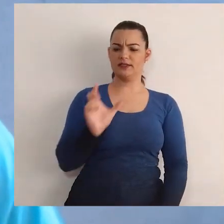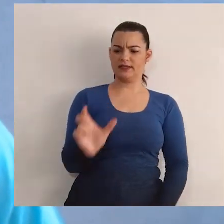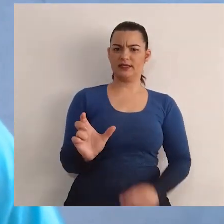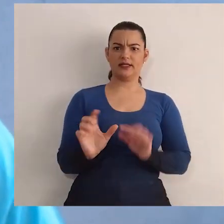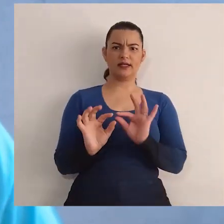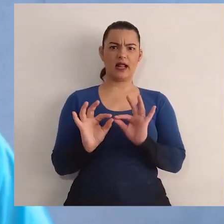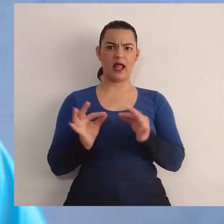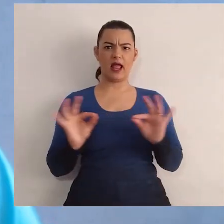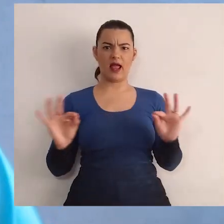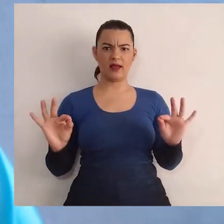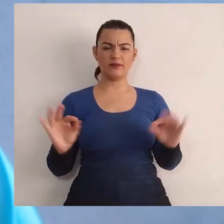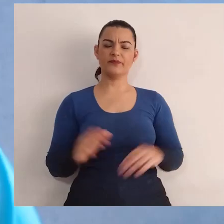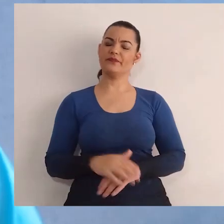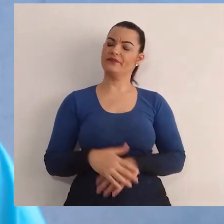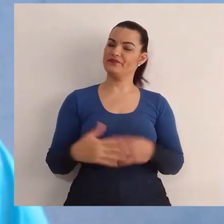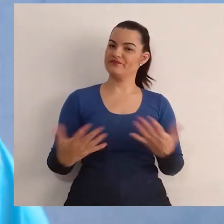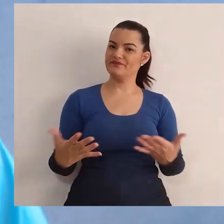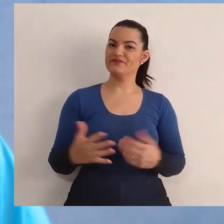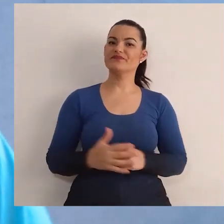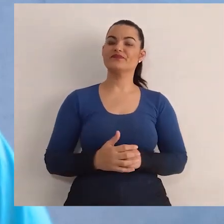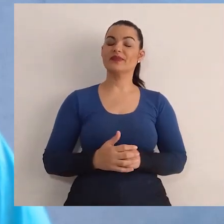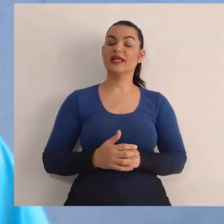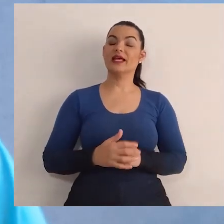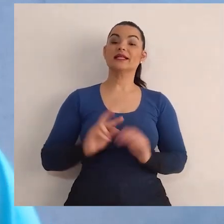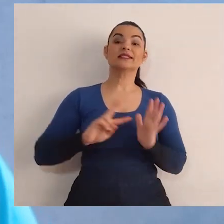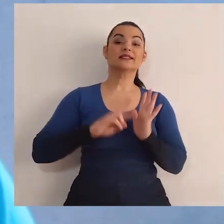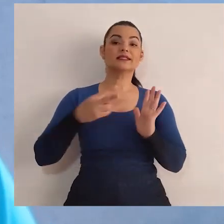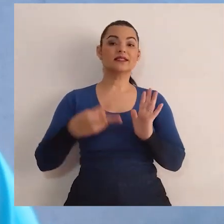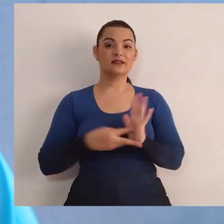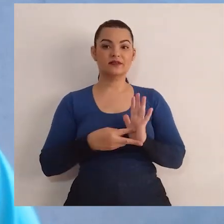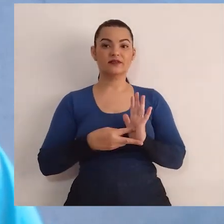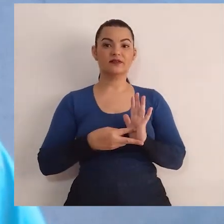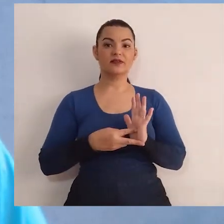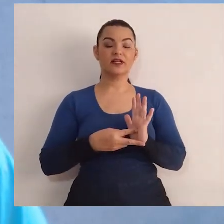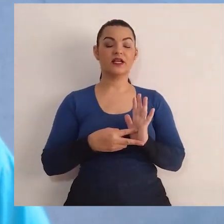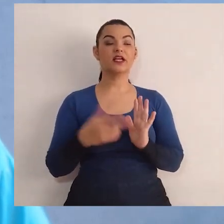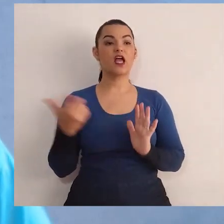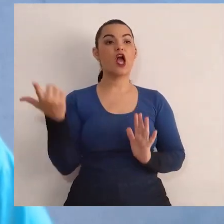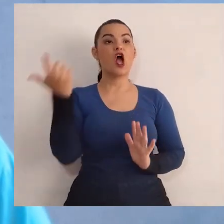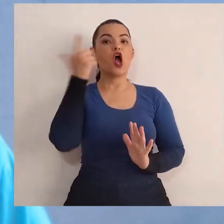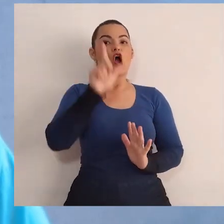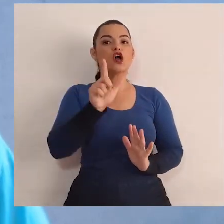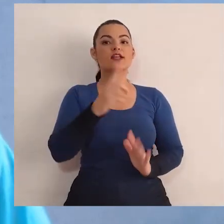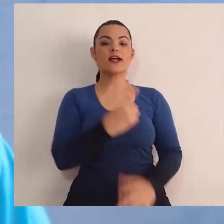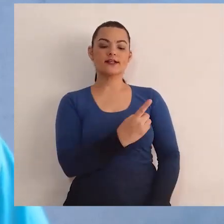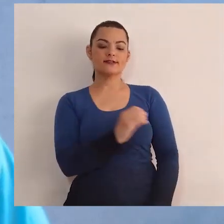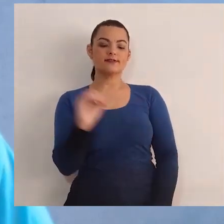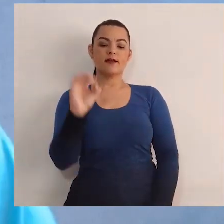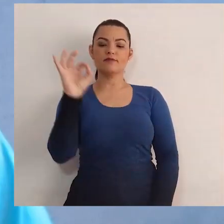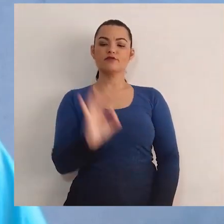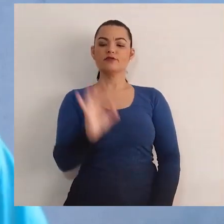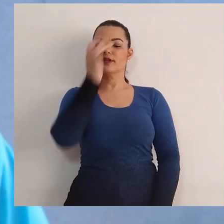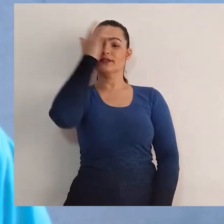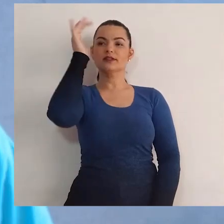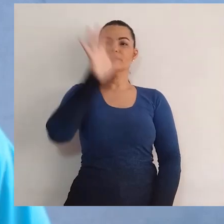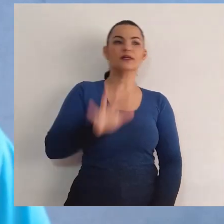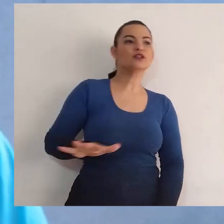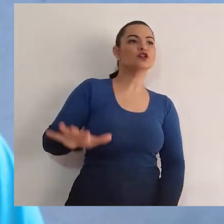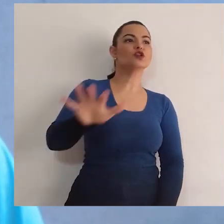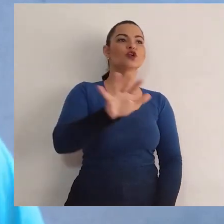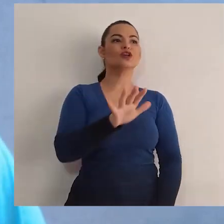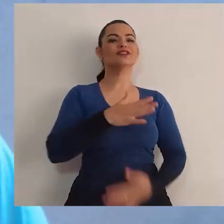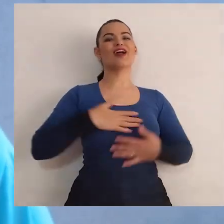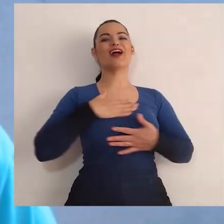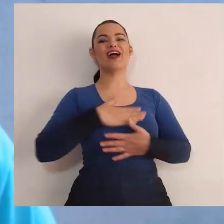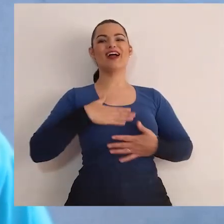Quem aí se lembra? Unanimidade é quando consegue garantir ou atender o desejo de 100